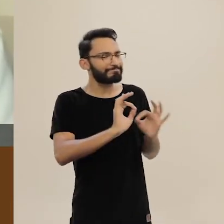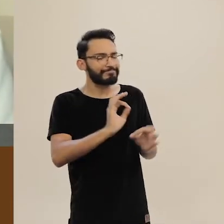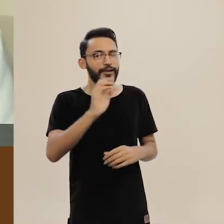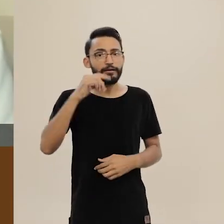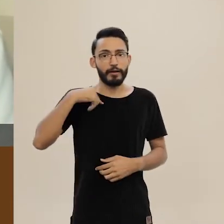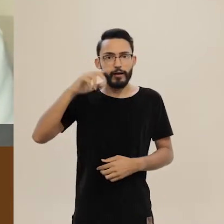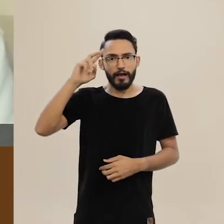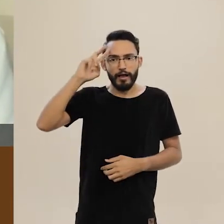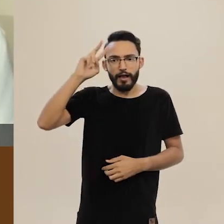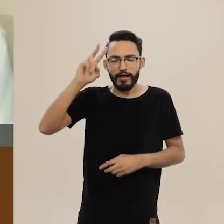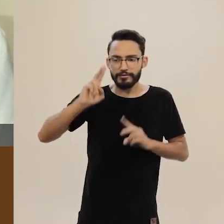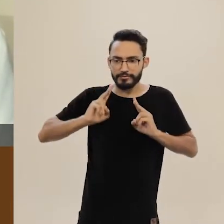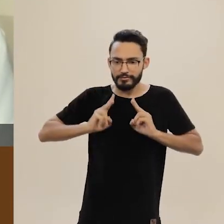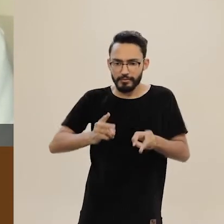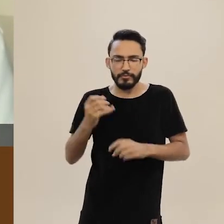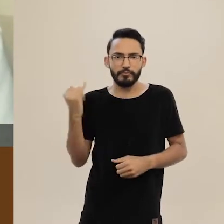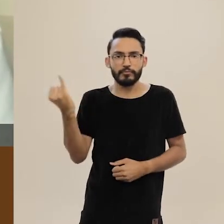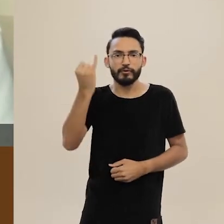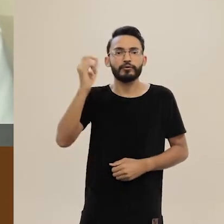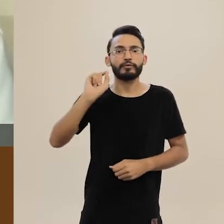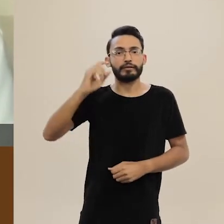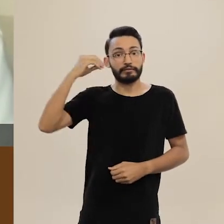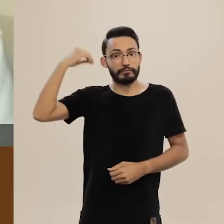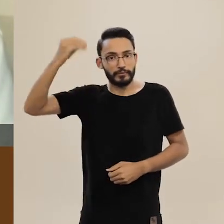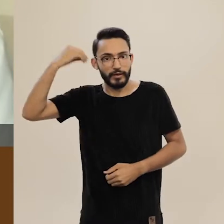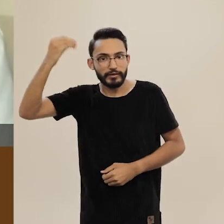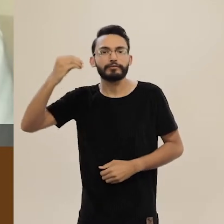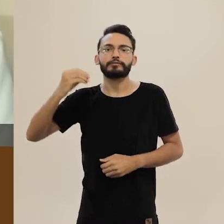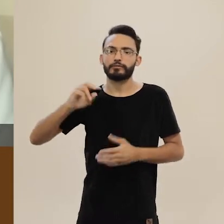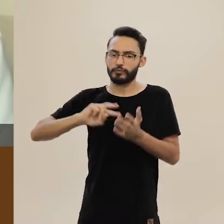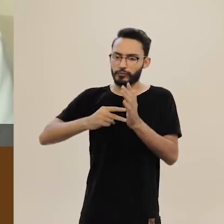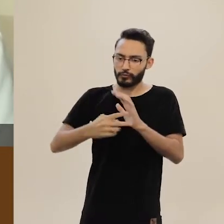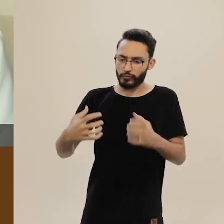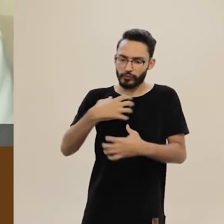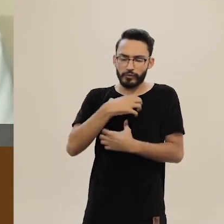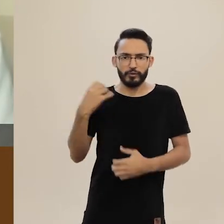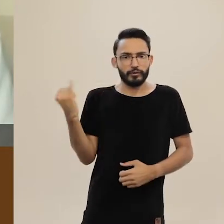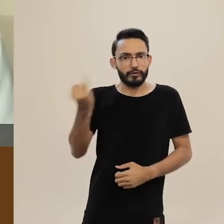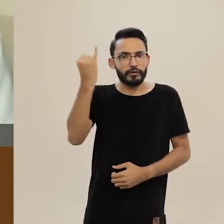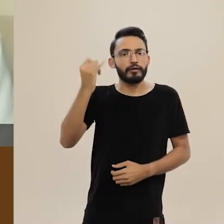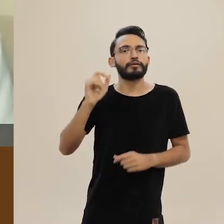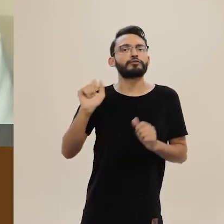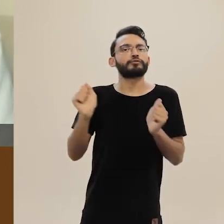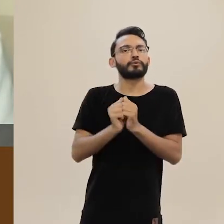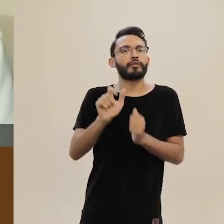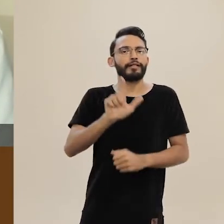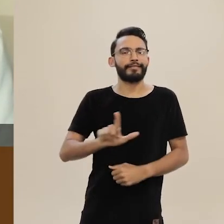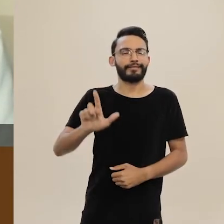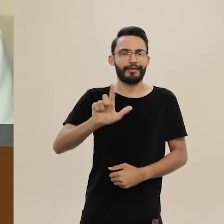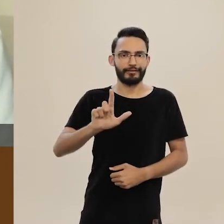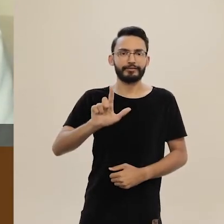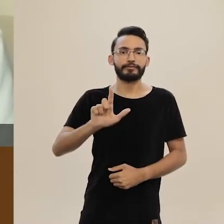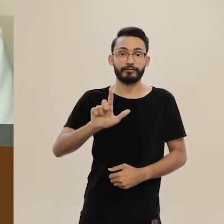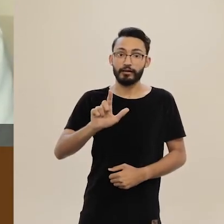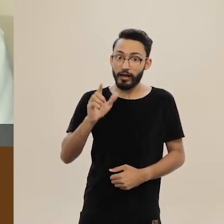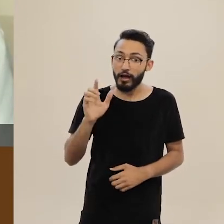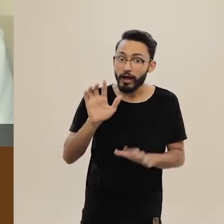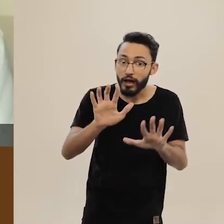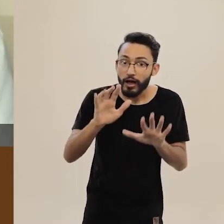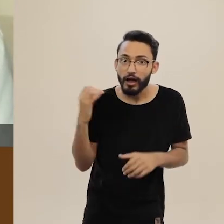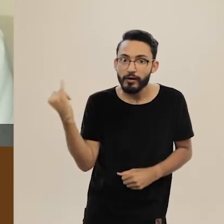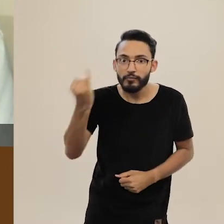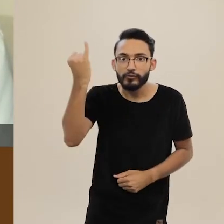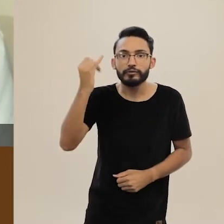para a formação leitora são necessários modelos de experiências significativas com a prática literária. Para isso, é